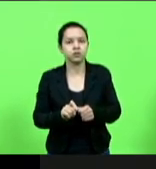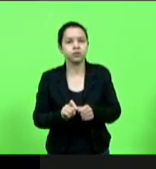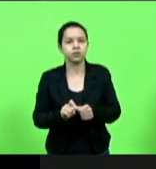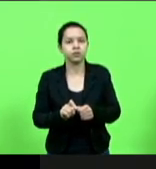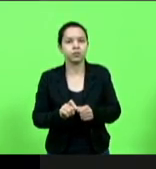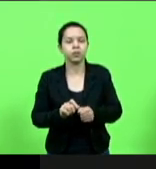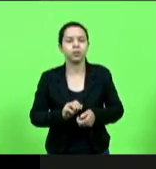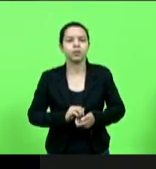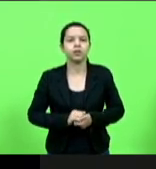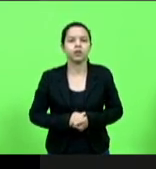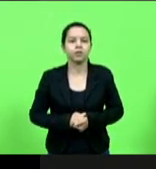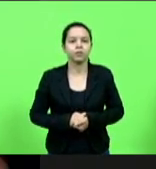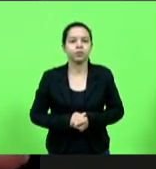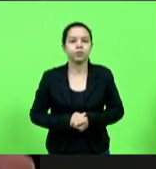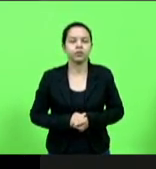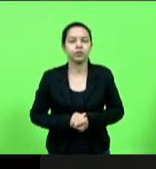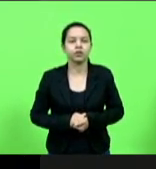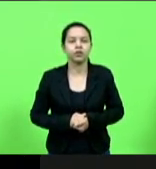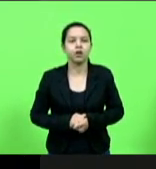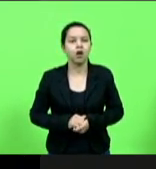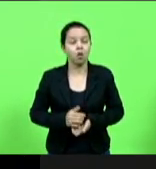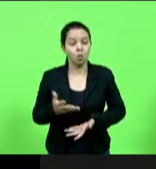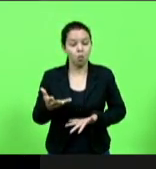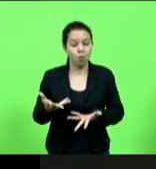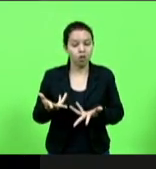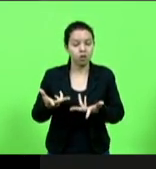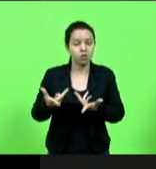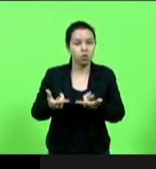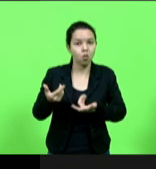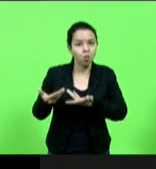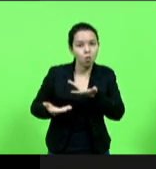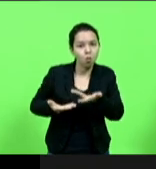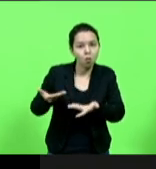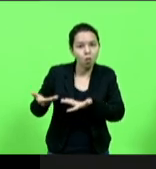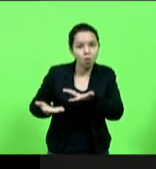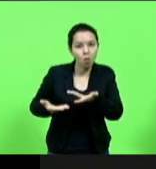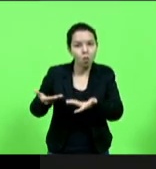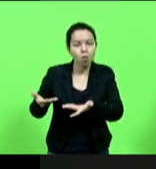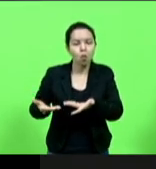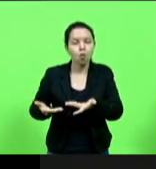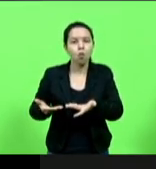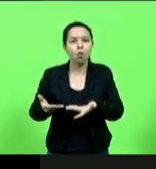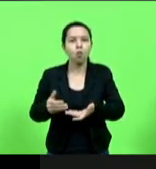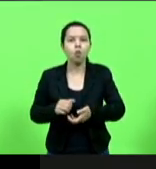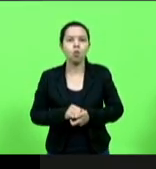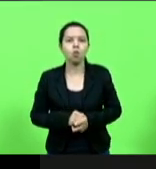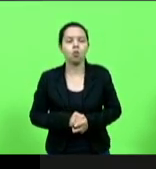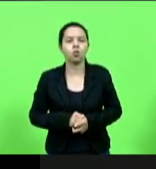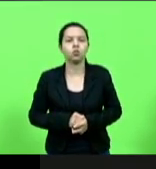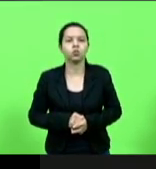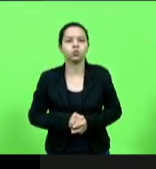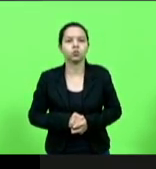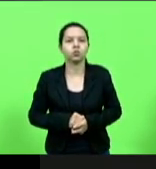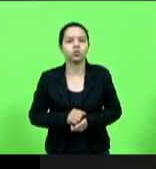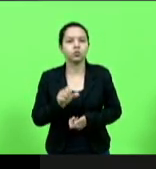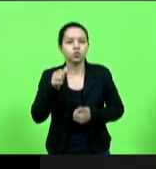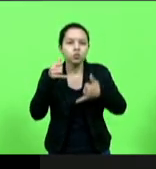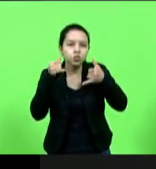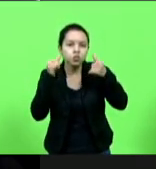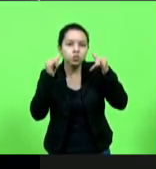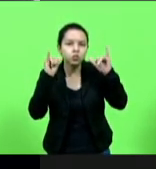de produtor de suínos e produtor de aves que Santa Catarina tem que conquistou mercados